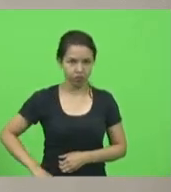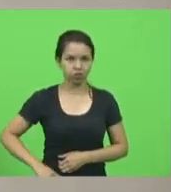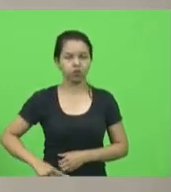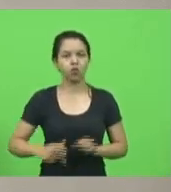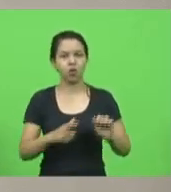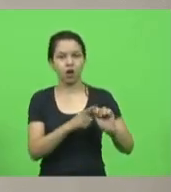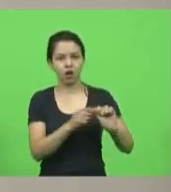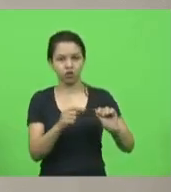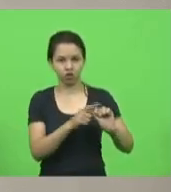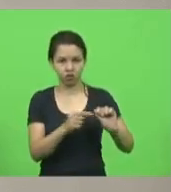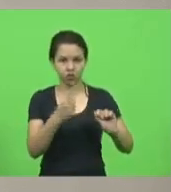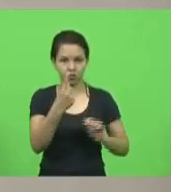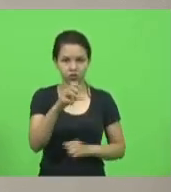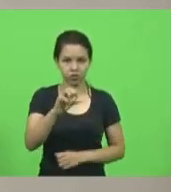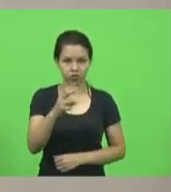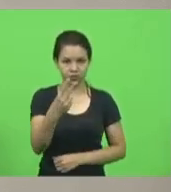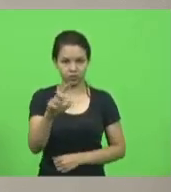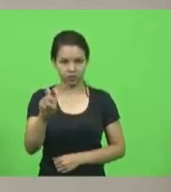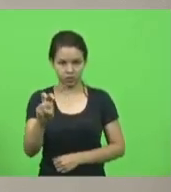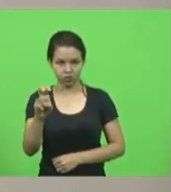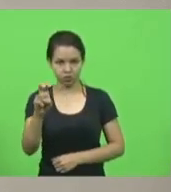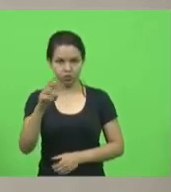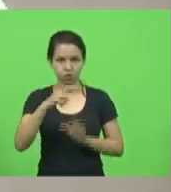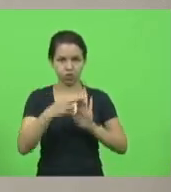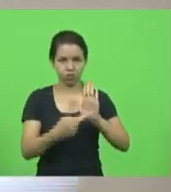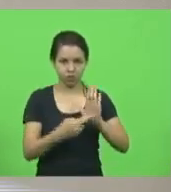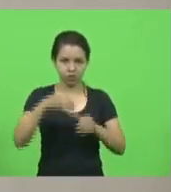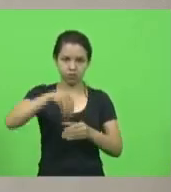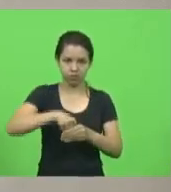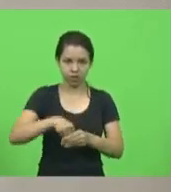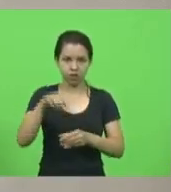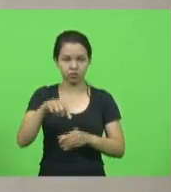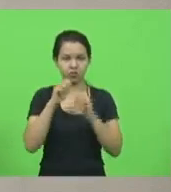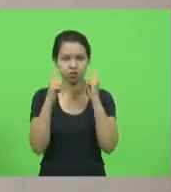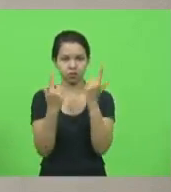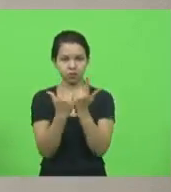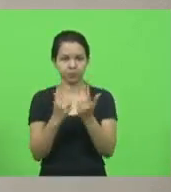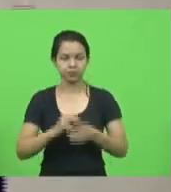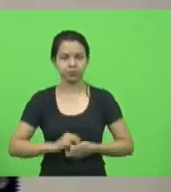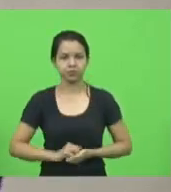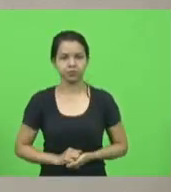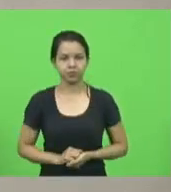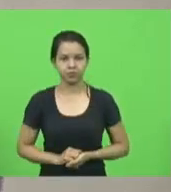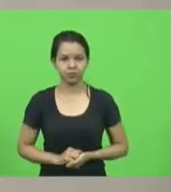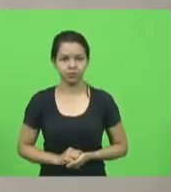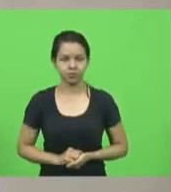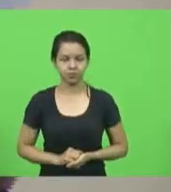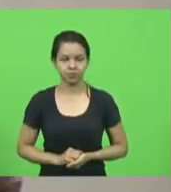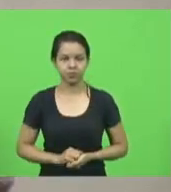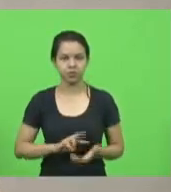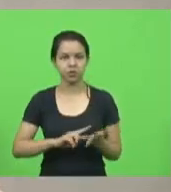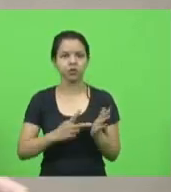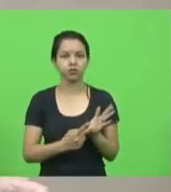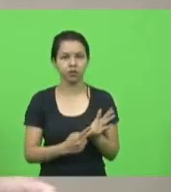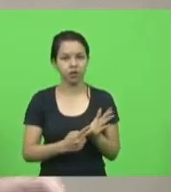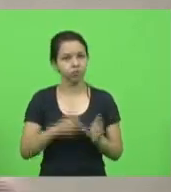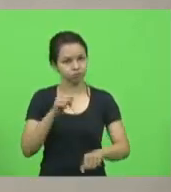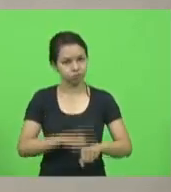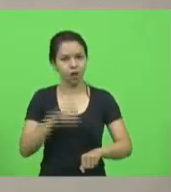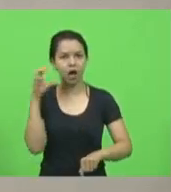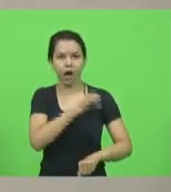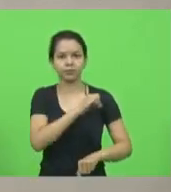125 do Regimento Interno desta Casa, ou seja, imediatamente.